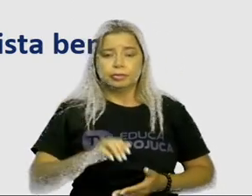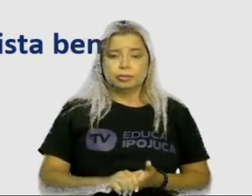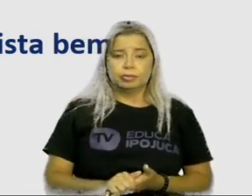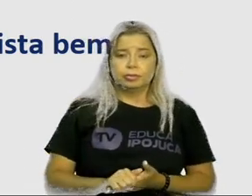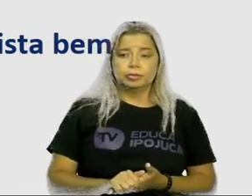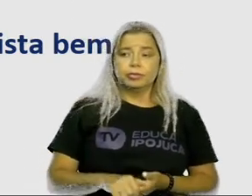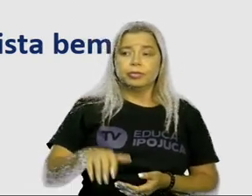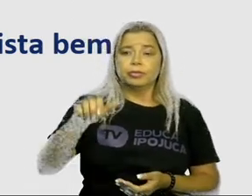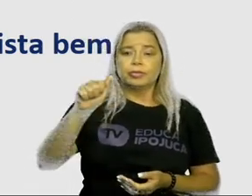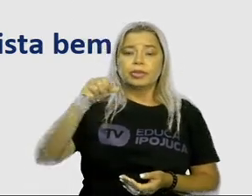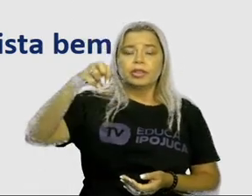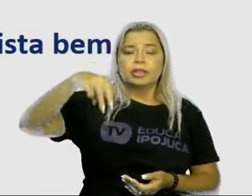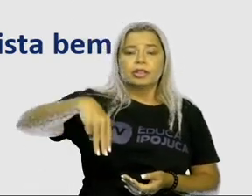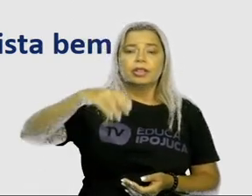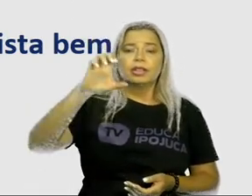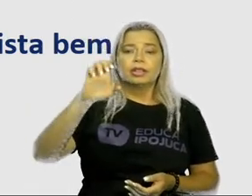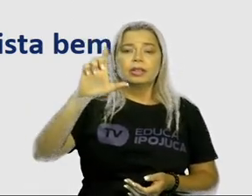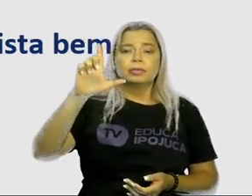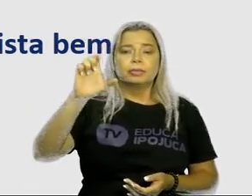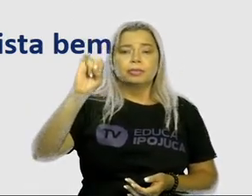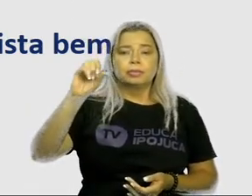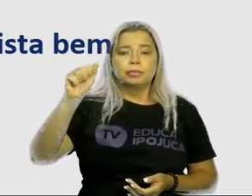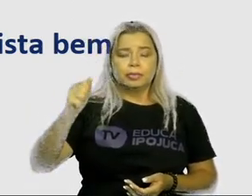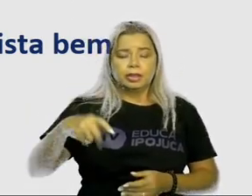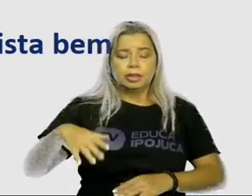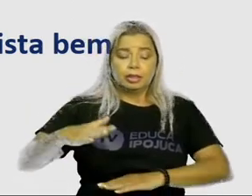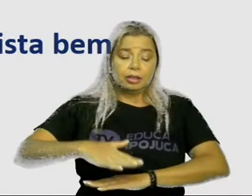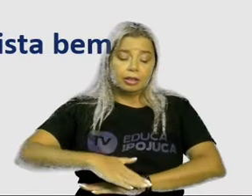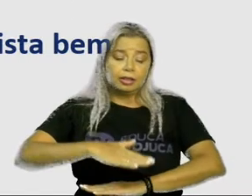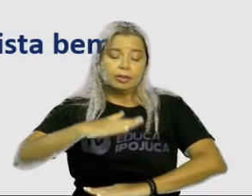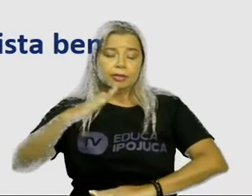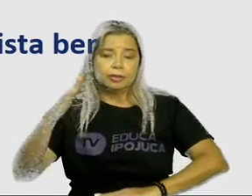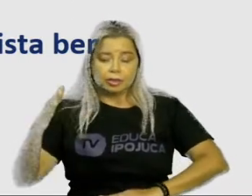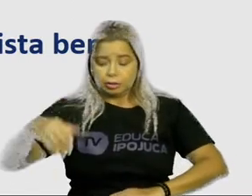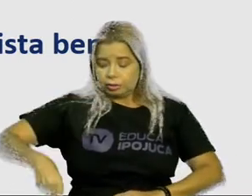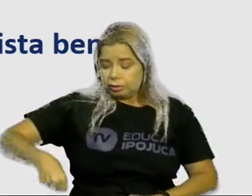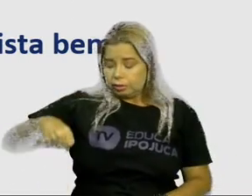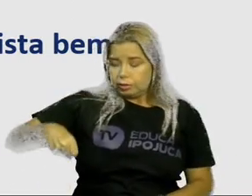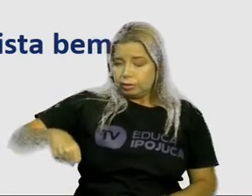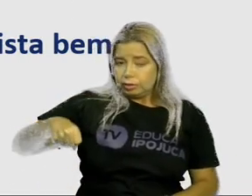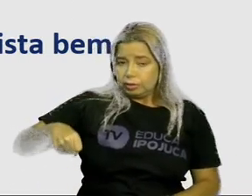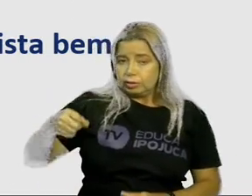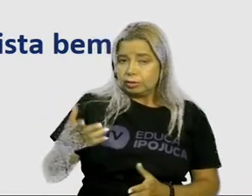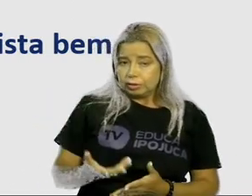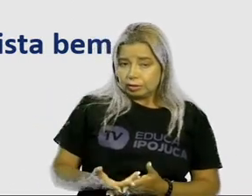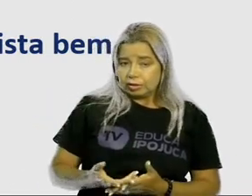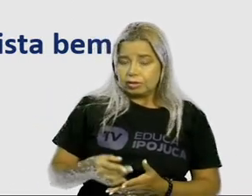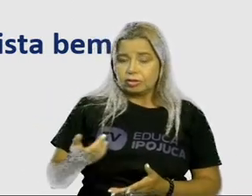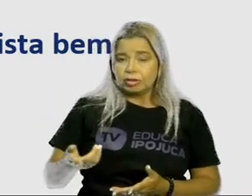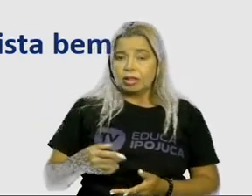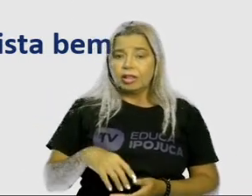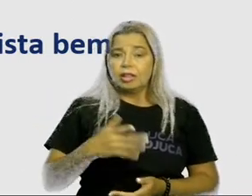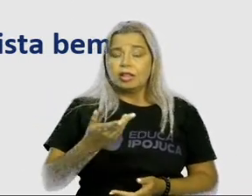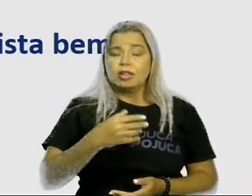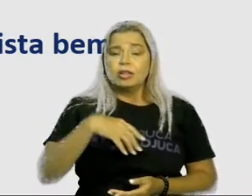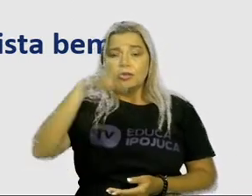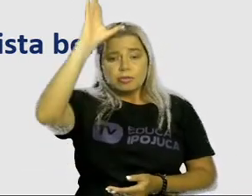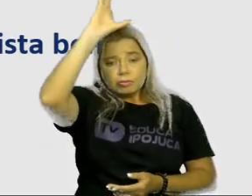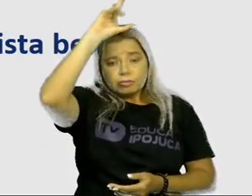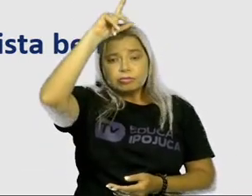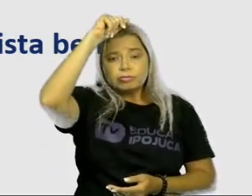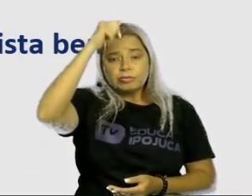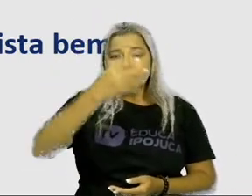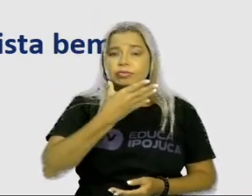então, levantou a tampa da cesta e um galo de crista bem vermelhinha cantou